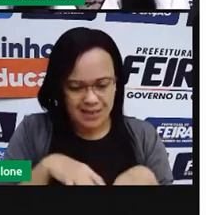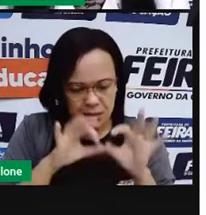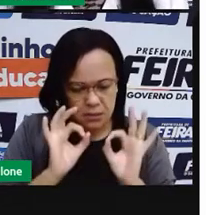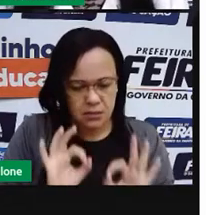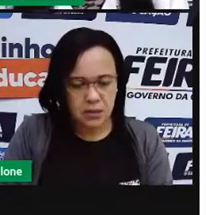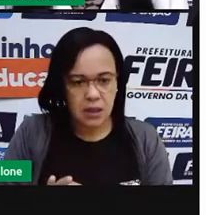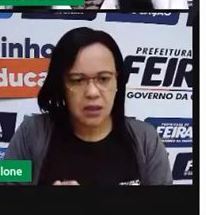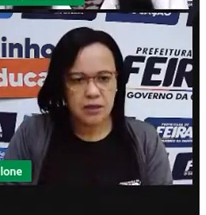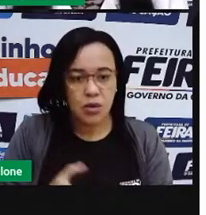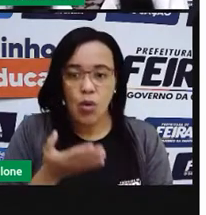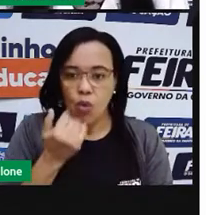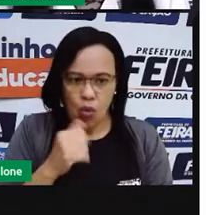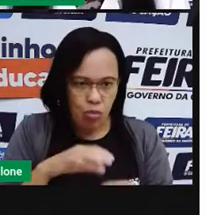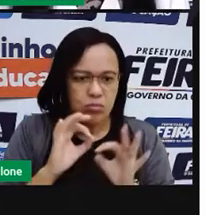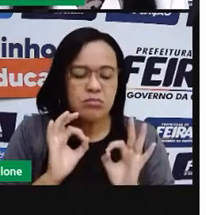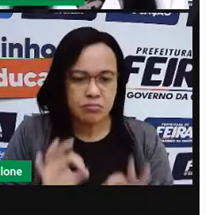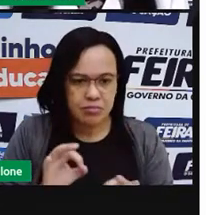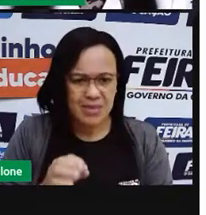desperdicando,